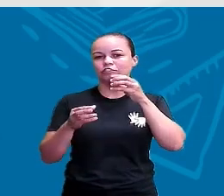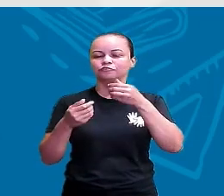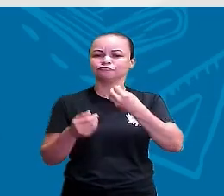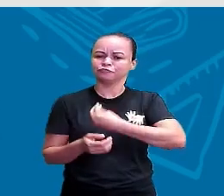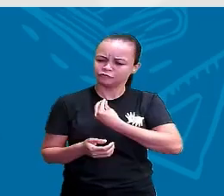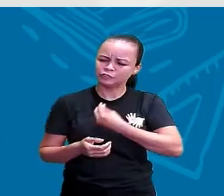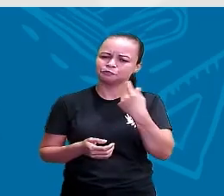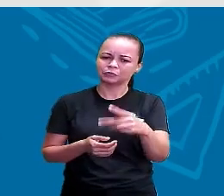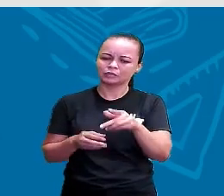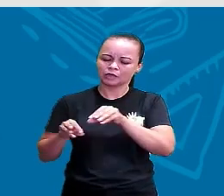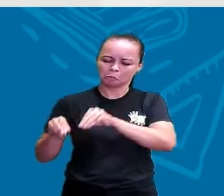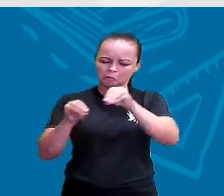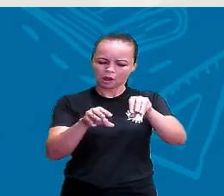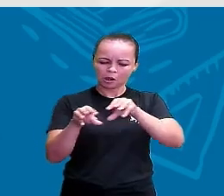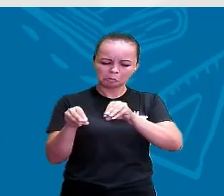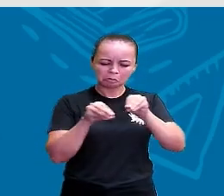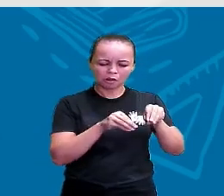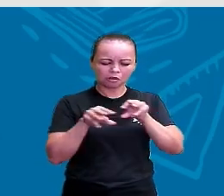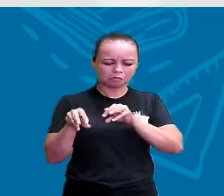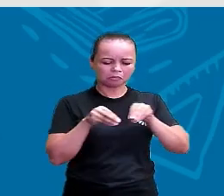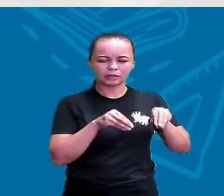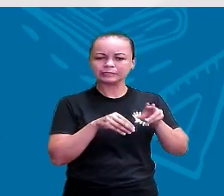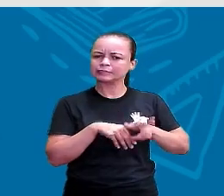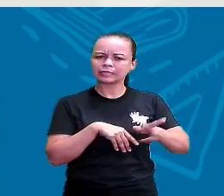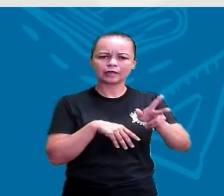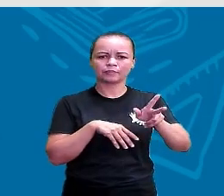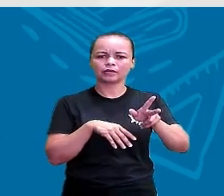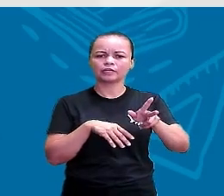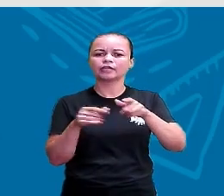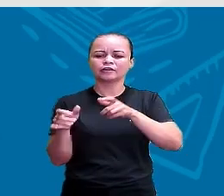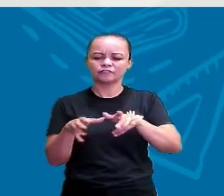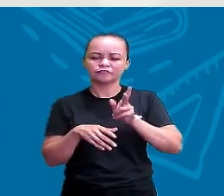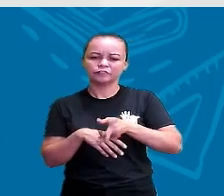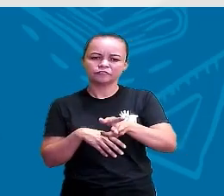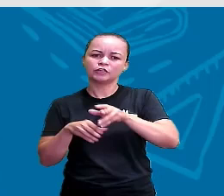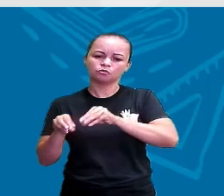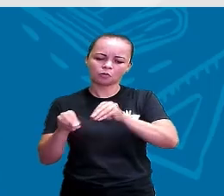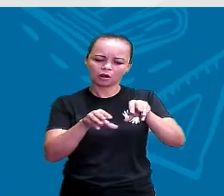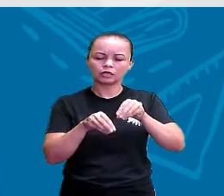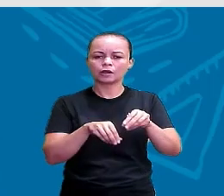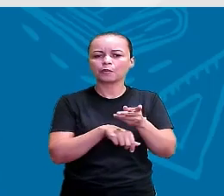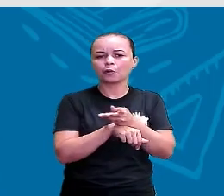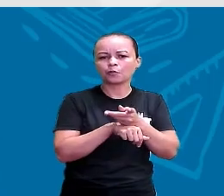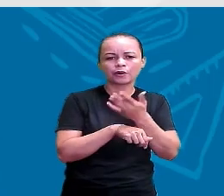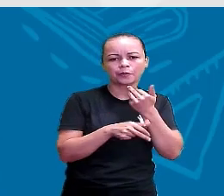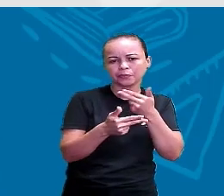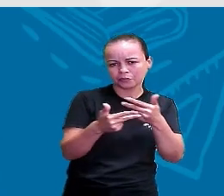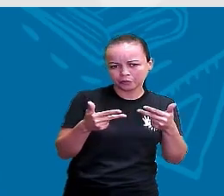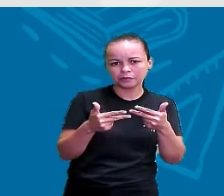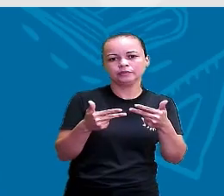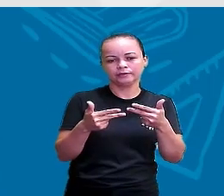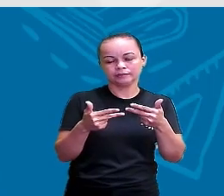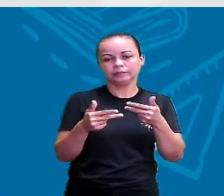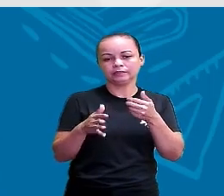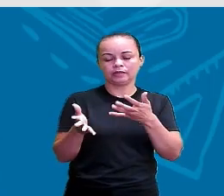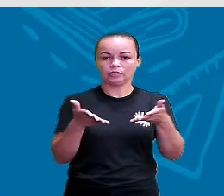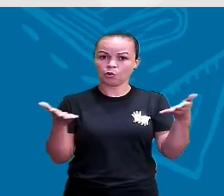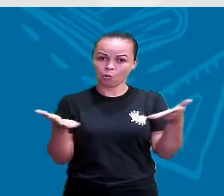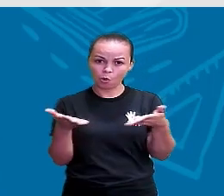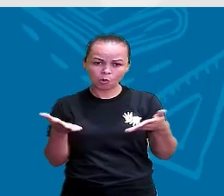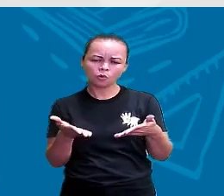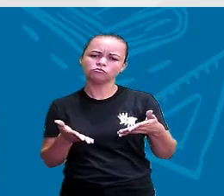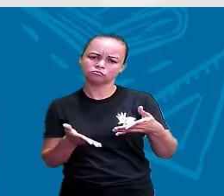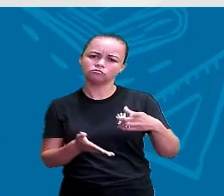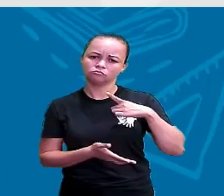assim, né? Eles não tinham moradia fixa, eles iam de um lugar para o outro, atrás de alimento. Mas hoje, na atualidade, ainda